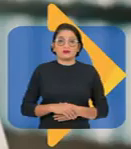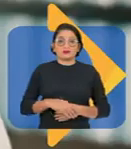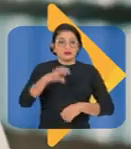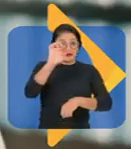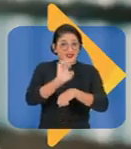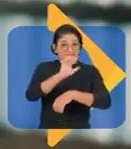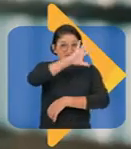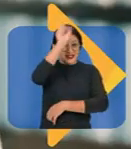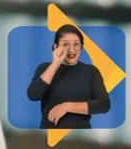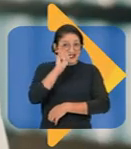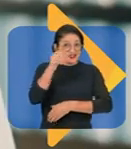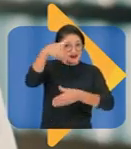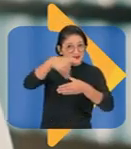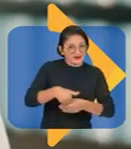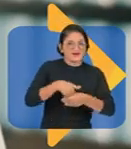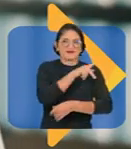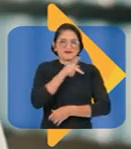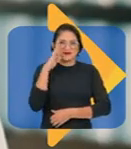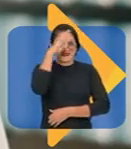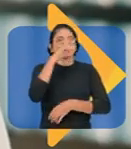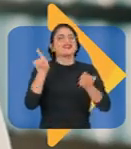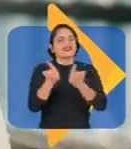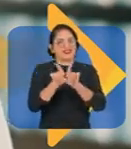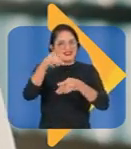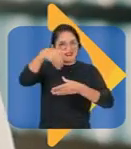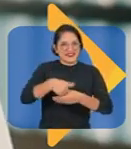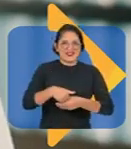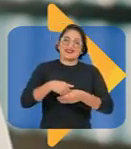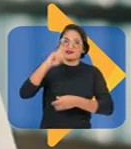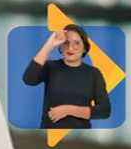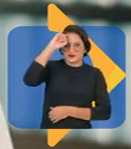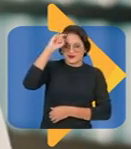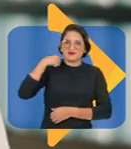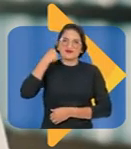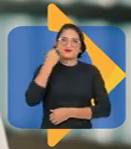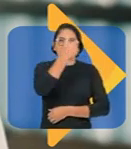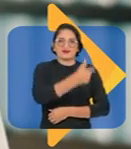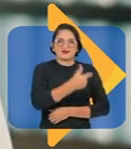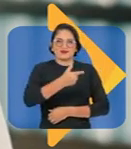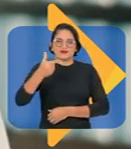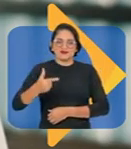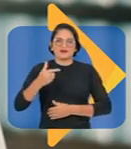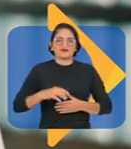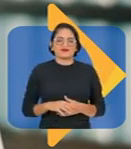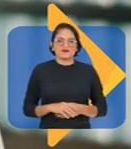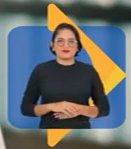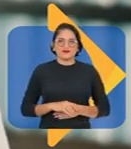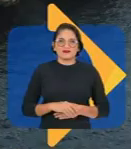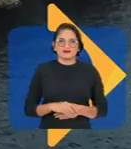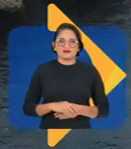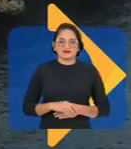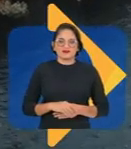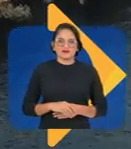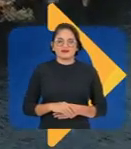No estado do Amazonas, quem vota Bolsonaro presidente, também vota Coronel Menezes, senador. 2, 2, 2.